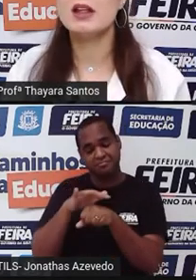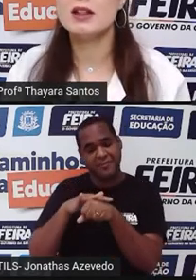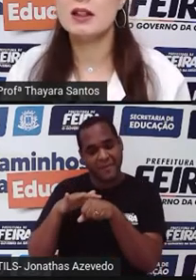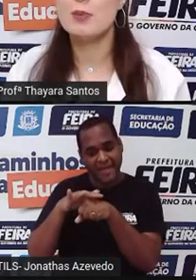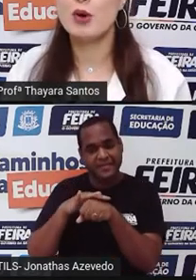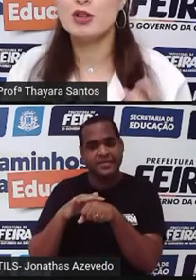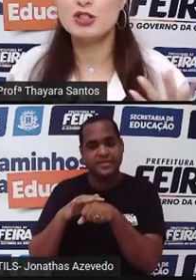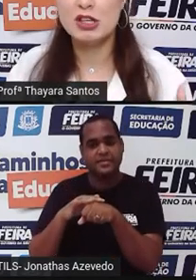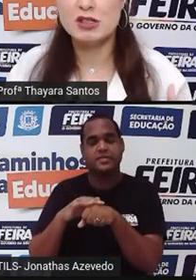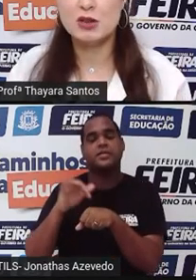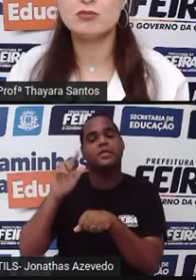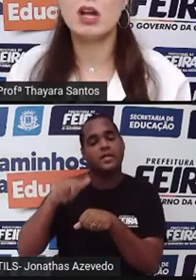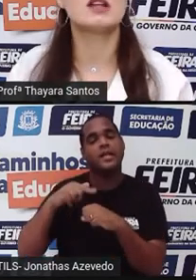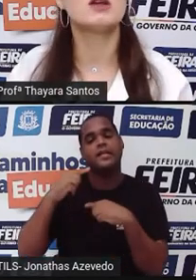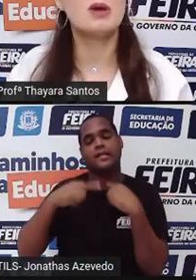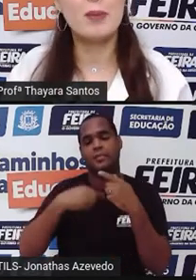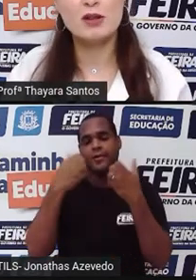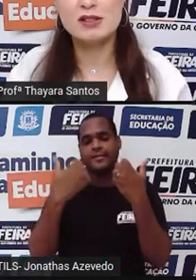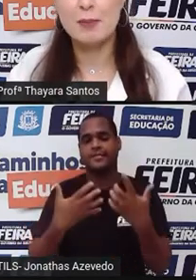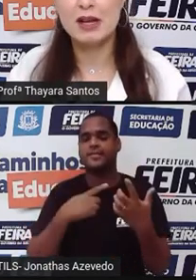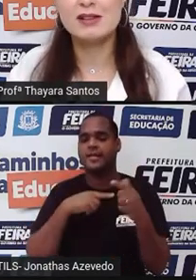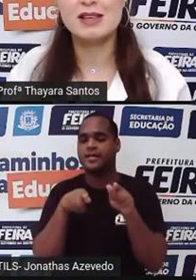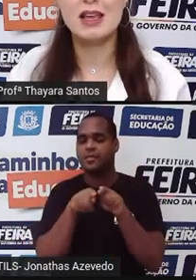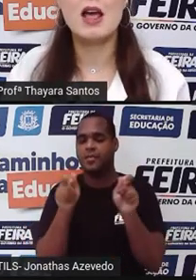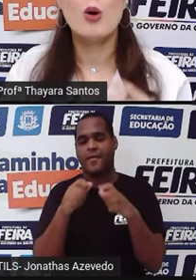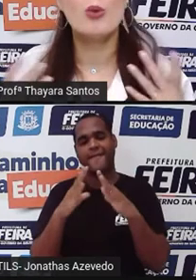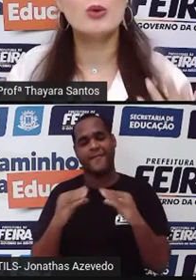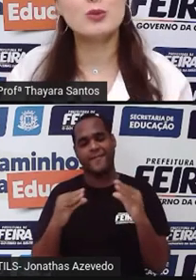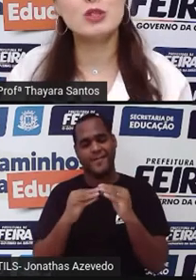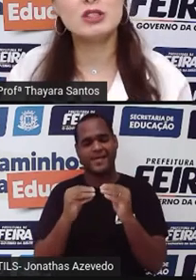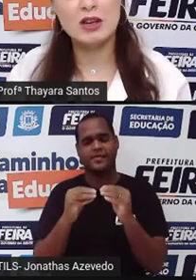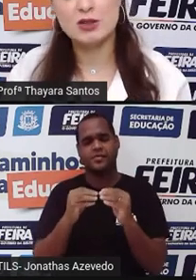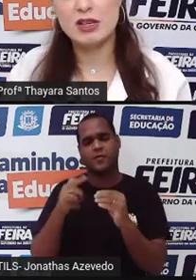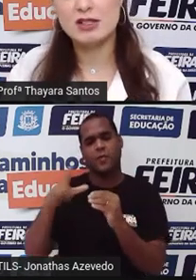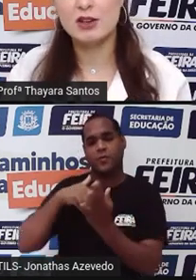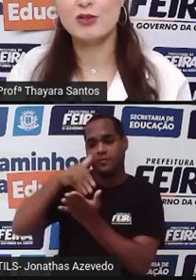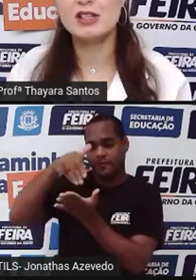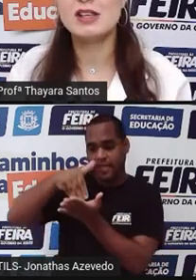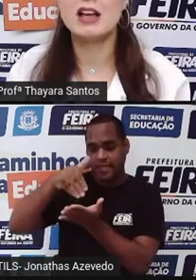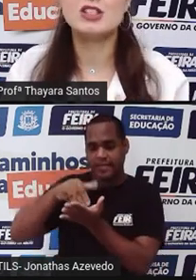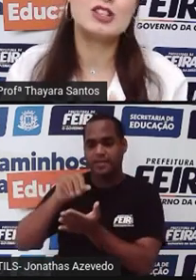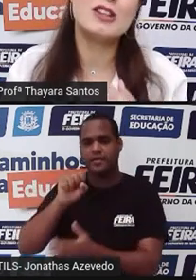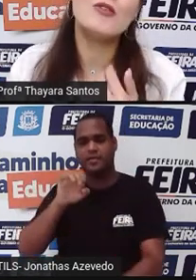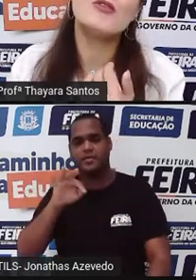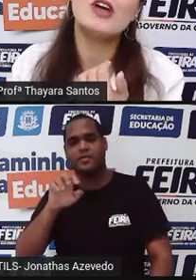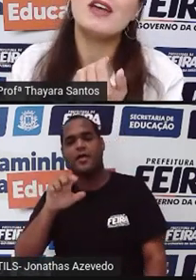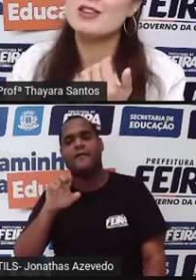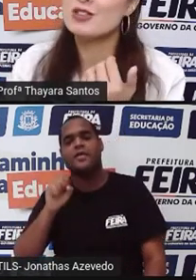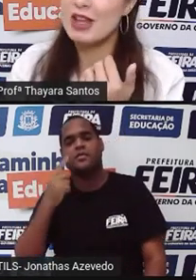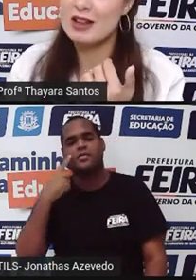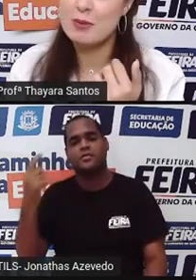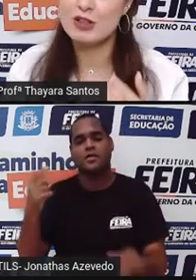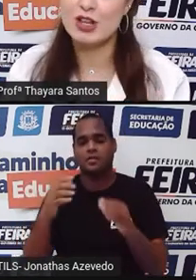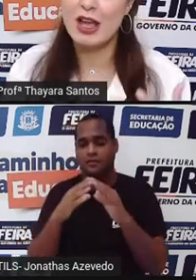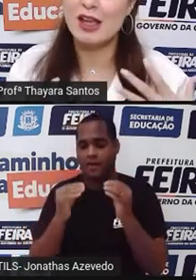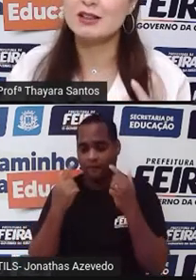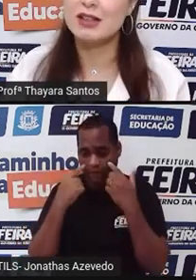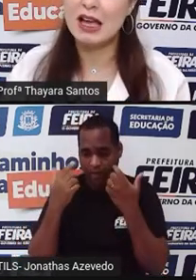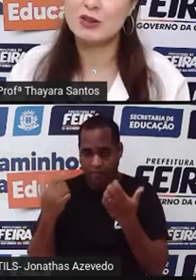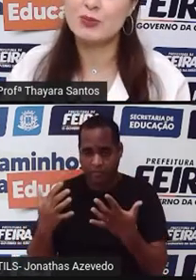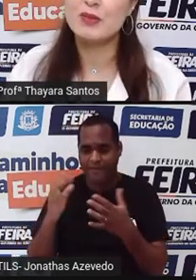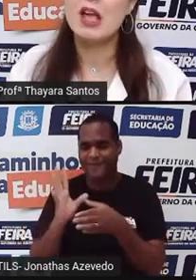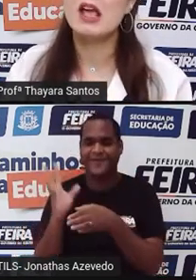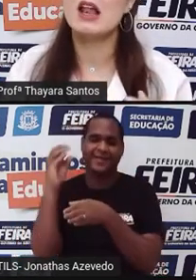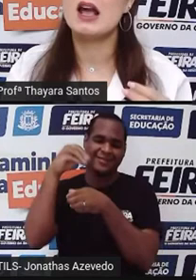E depois disso, ela também pode desaparecer. O último estágio da sífilis, a gente não vê externamente, é